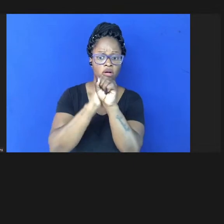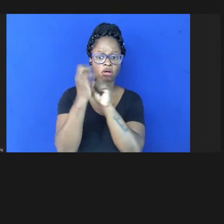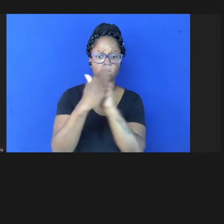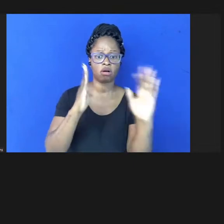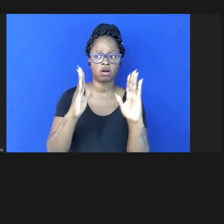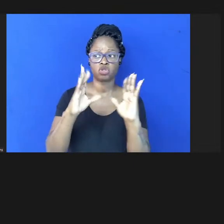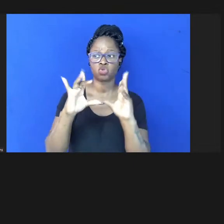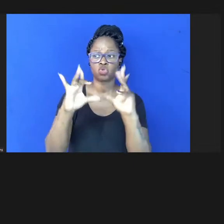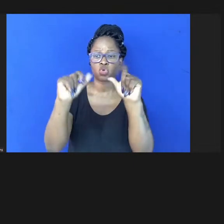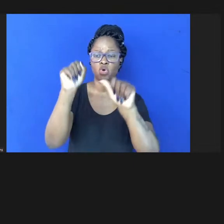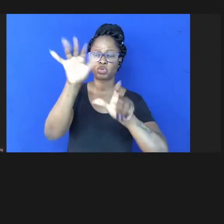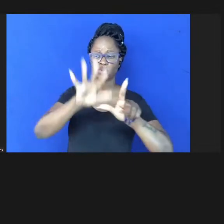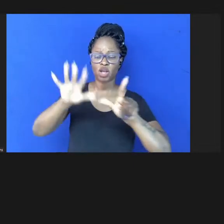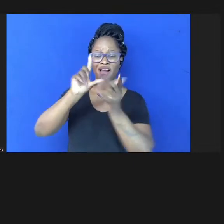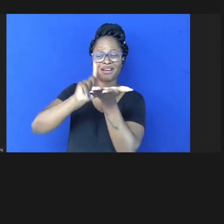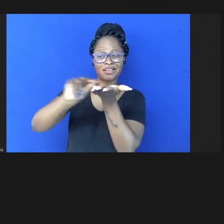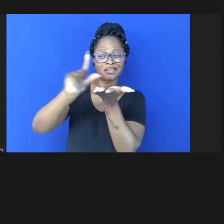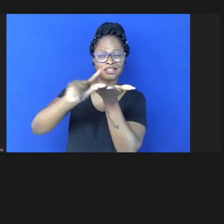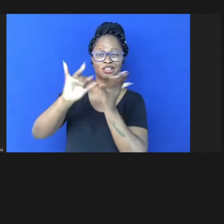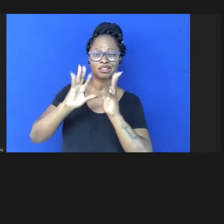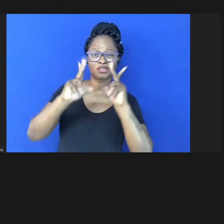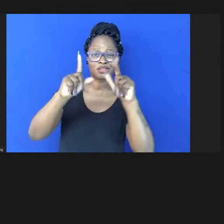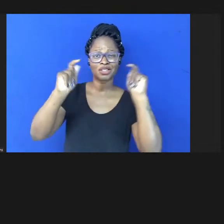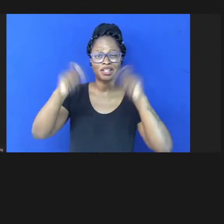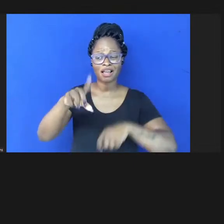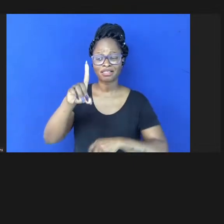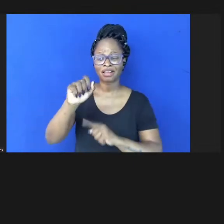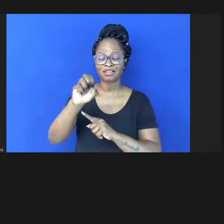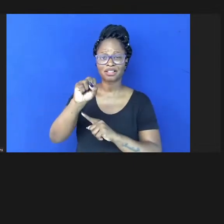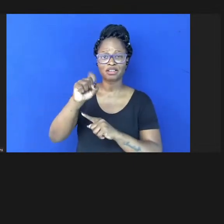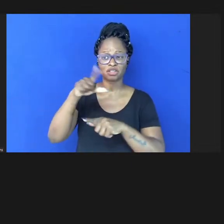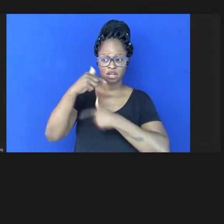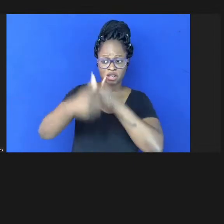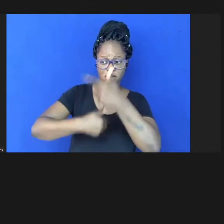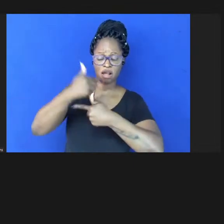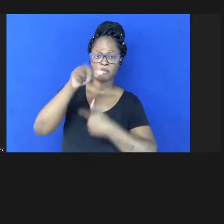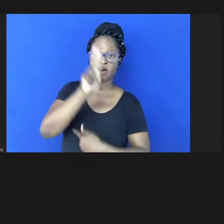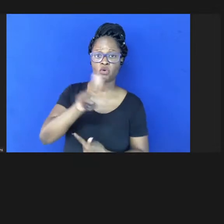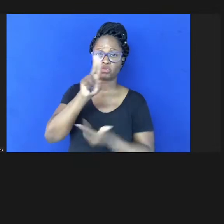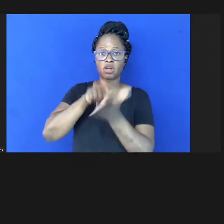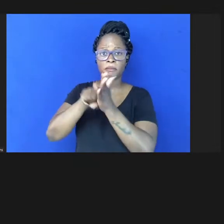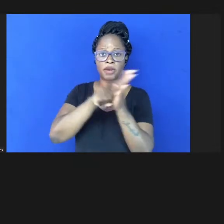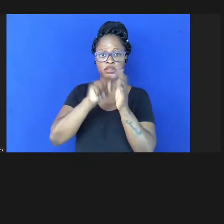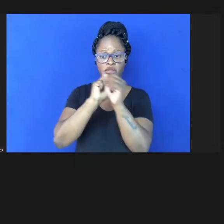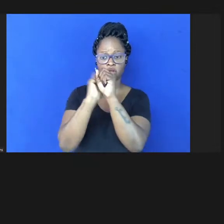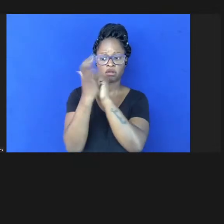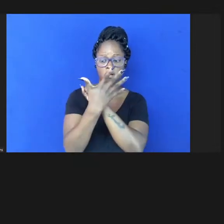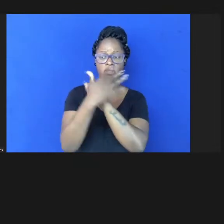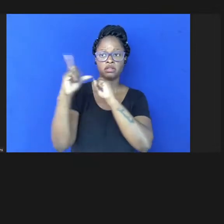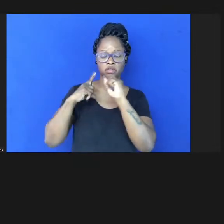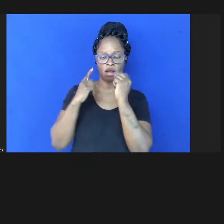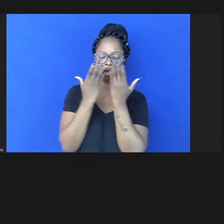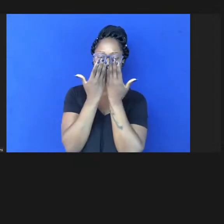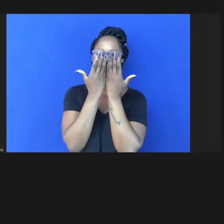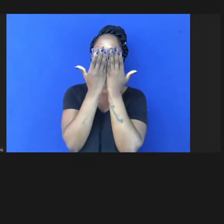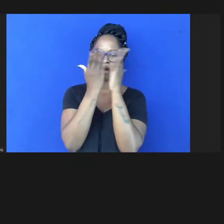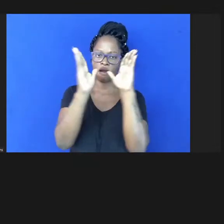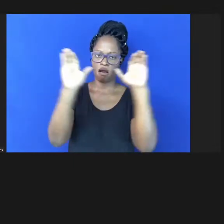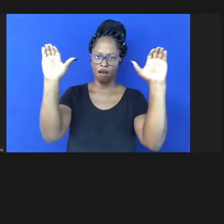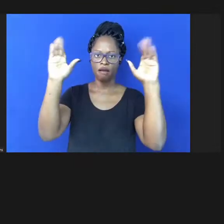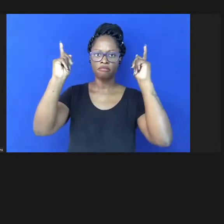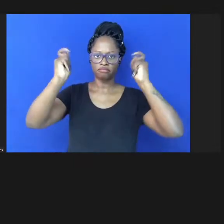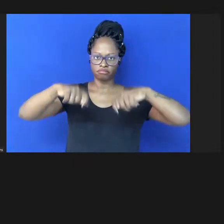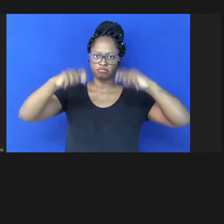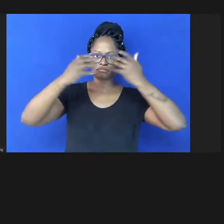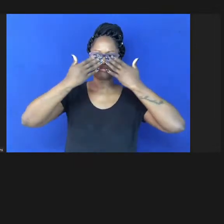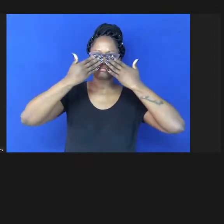papers que pudessem mencionar o trabalho com covid-19 pudessem